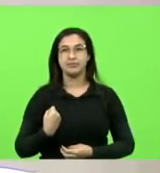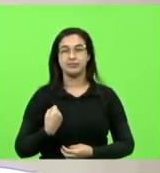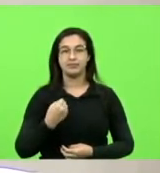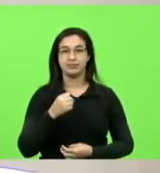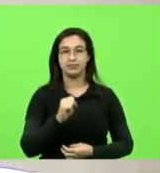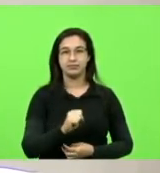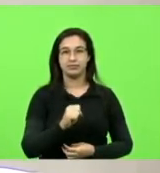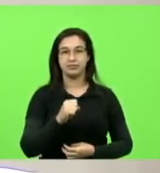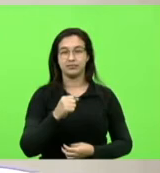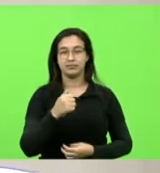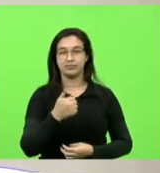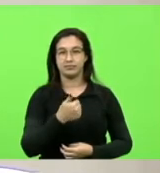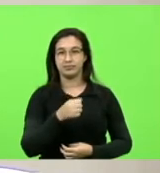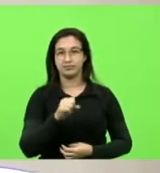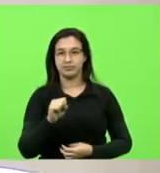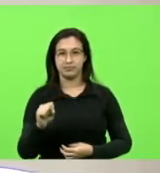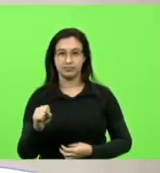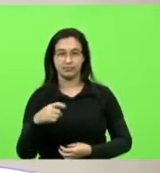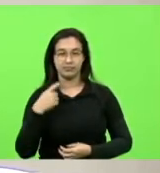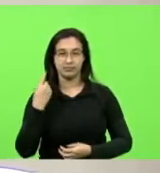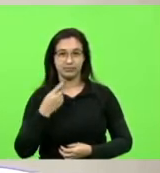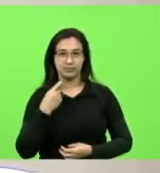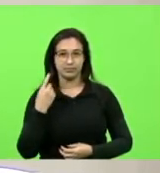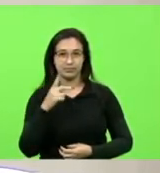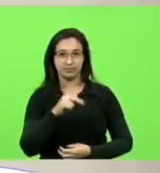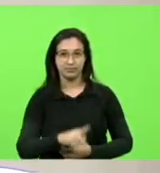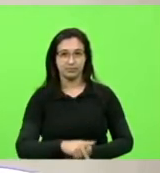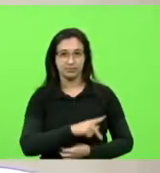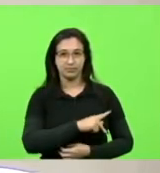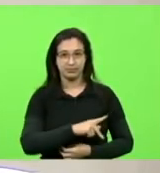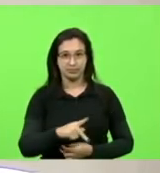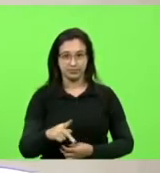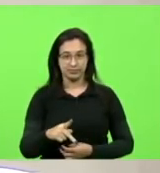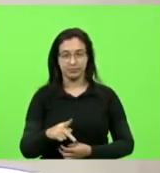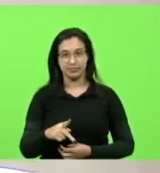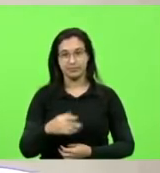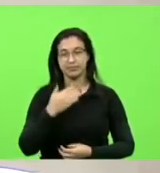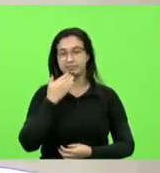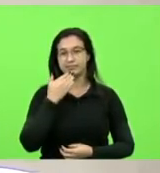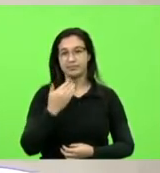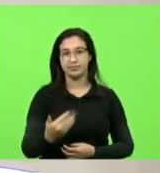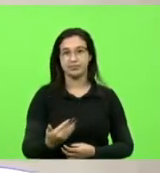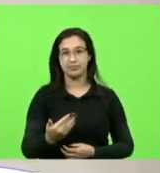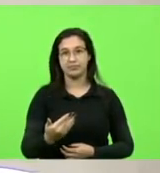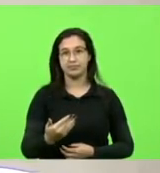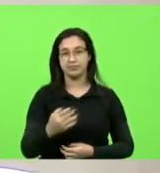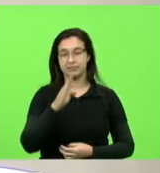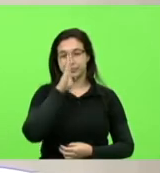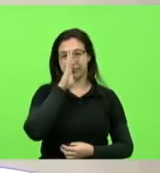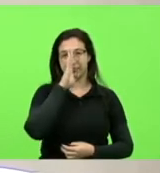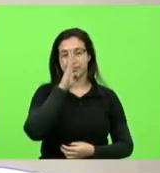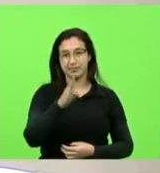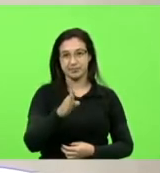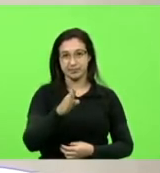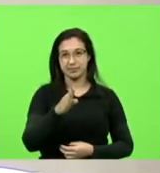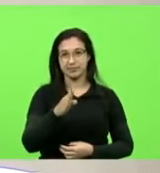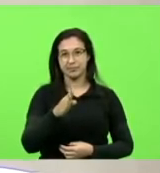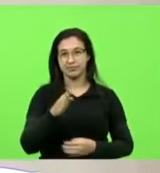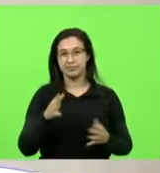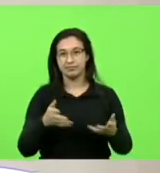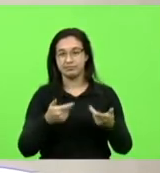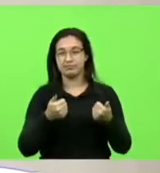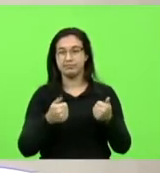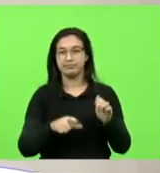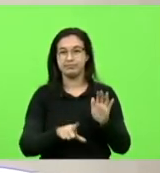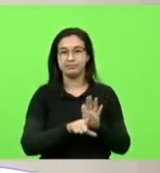818. Deputado Padre Pedro Baldiceira, requerendo o regime de prioridade para apreciação do projeto de lei